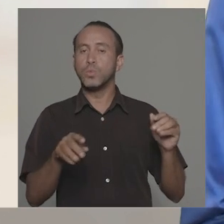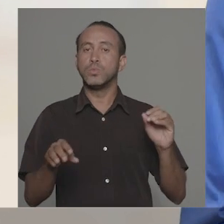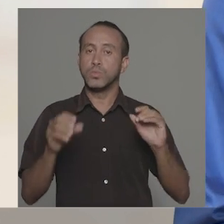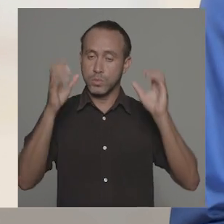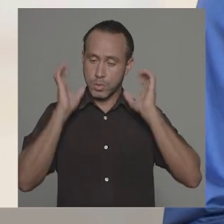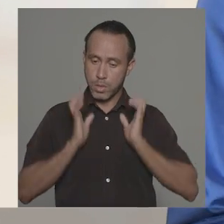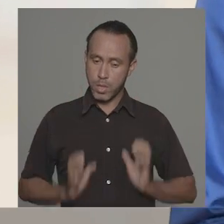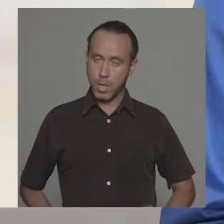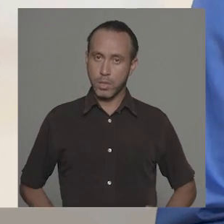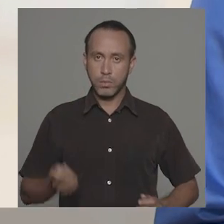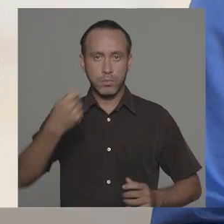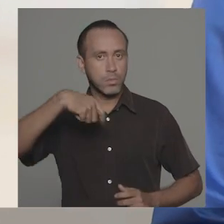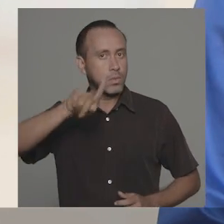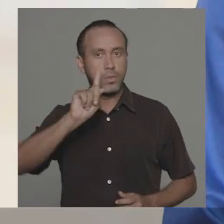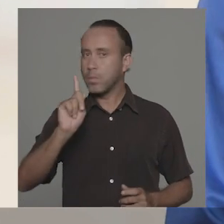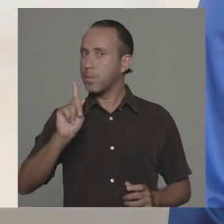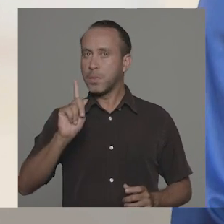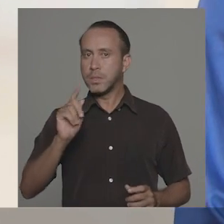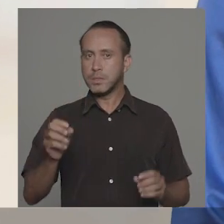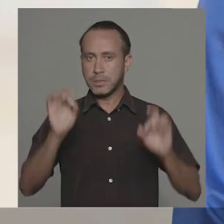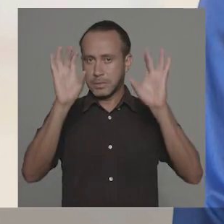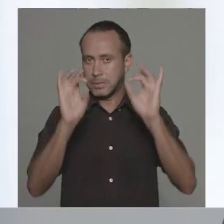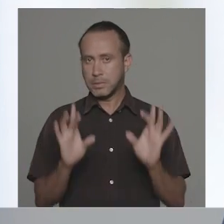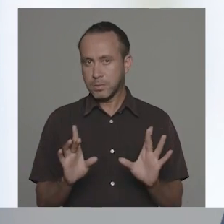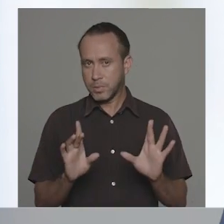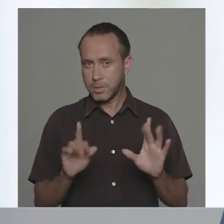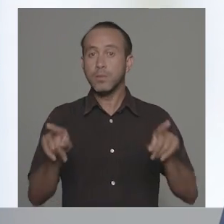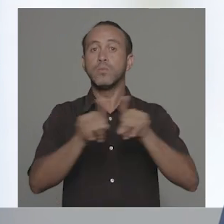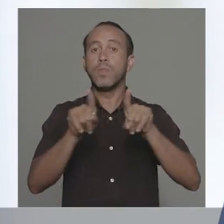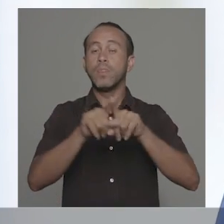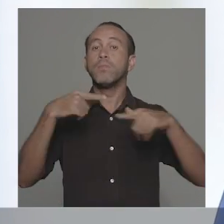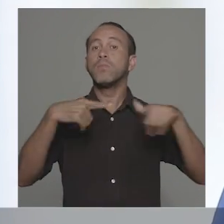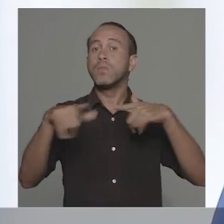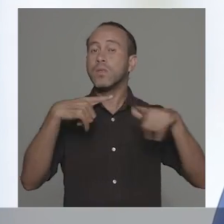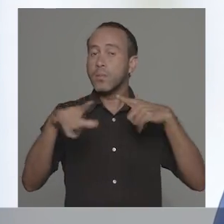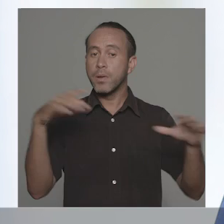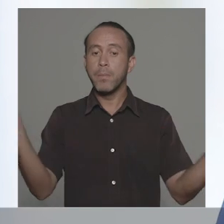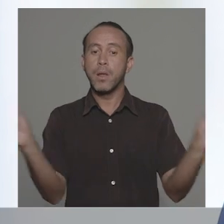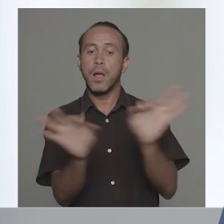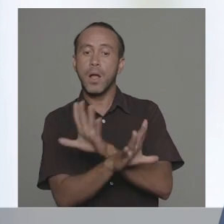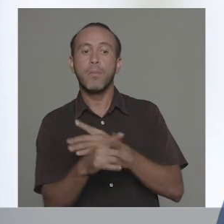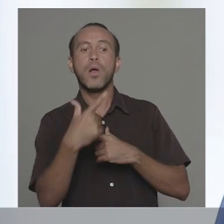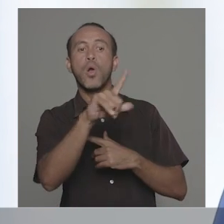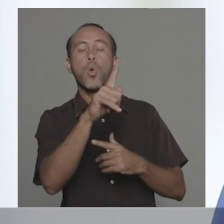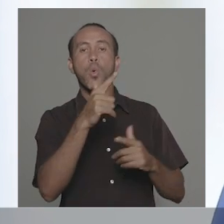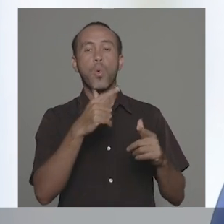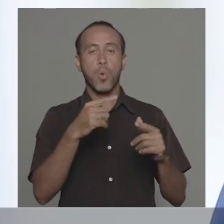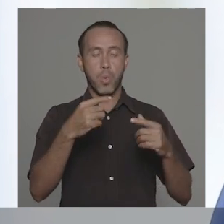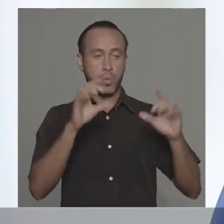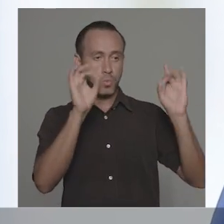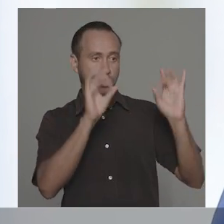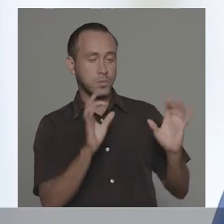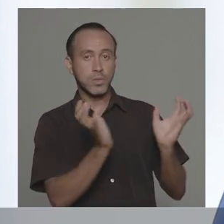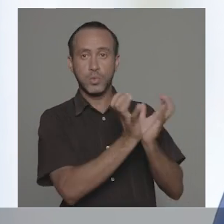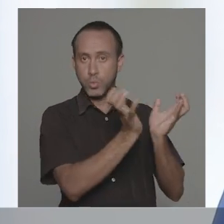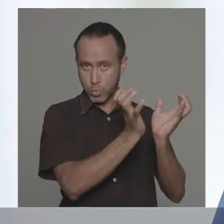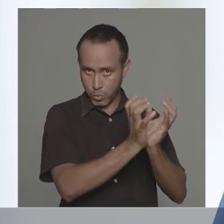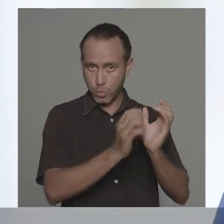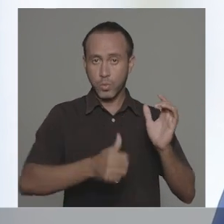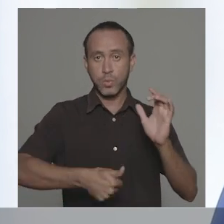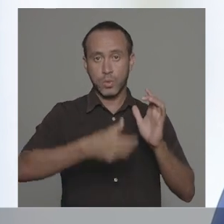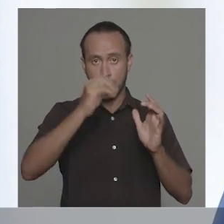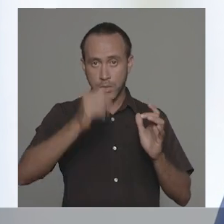Quem é honesto não precisa de foro privilegiado. Também trabalhei para acabar com outros privilégios, a exemplo do